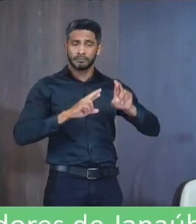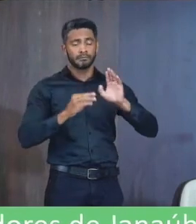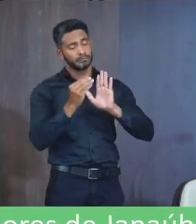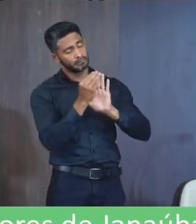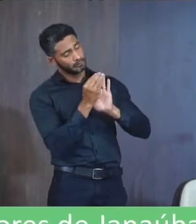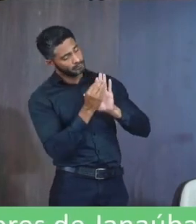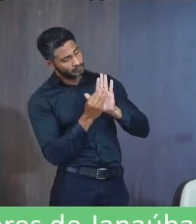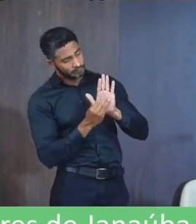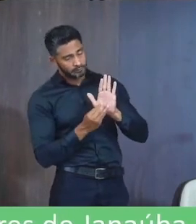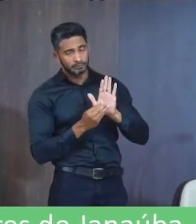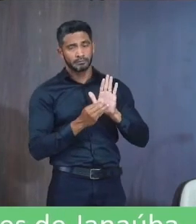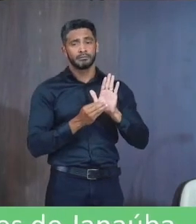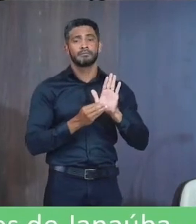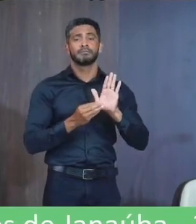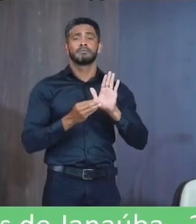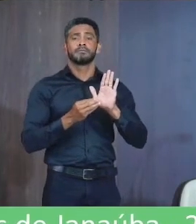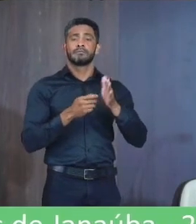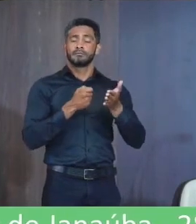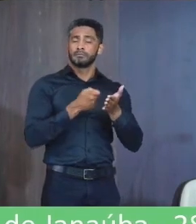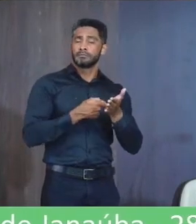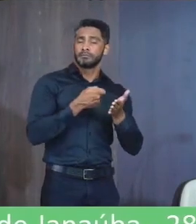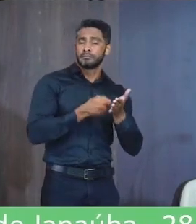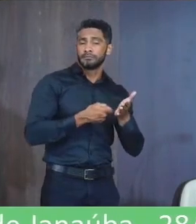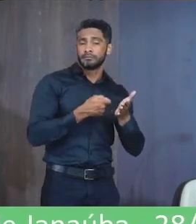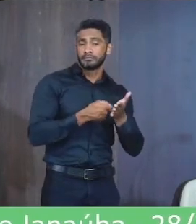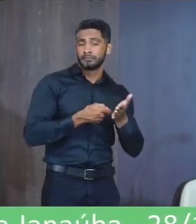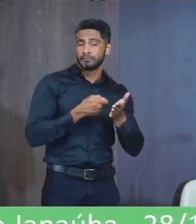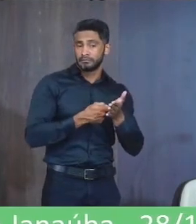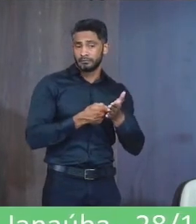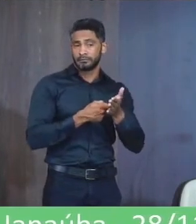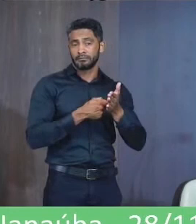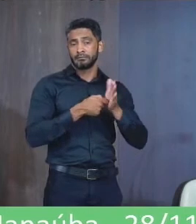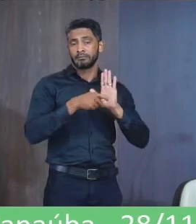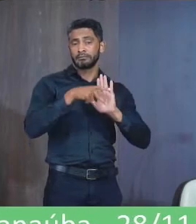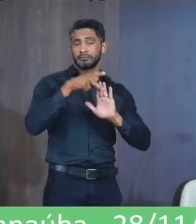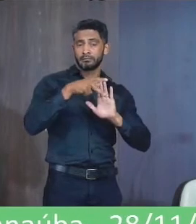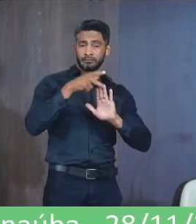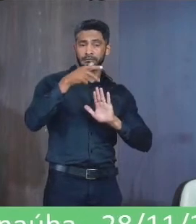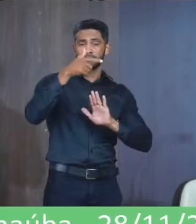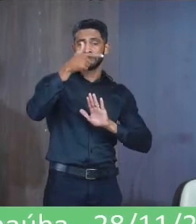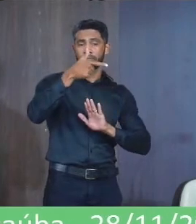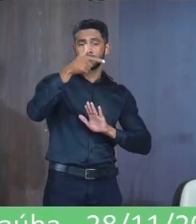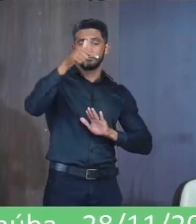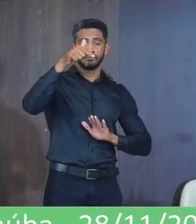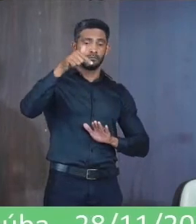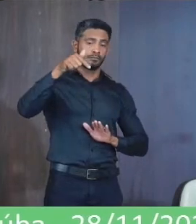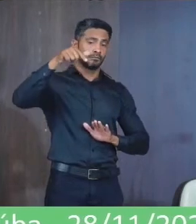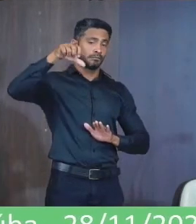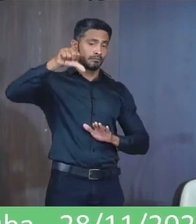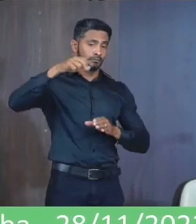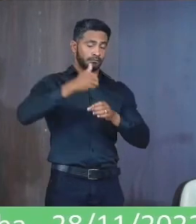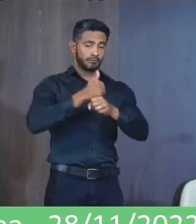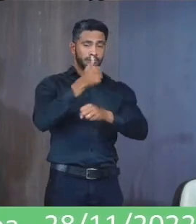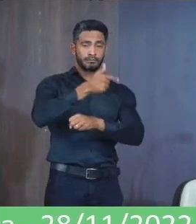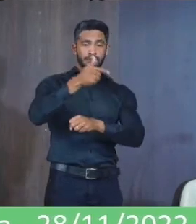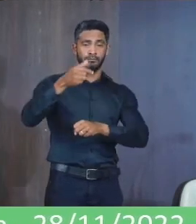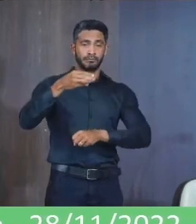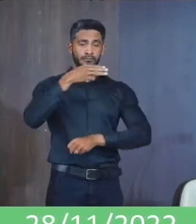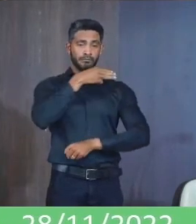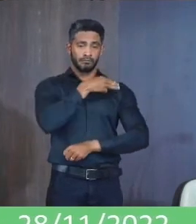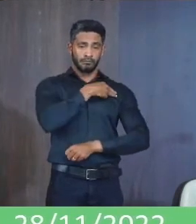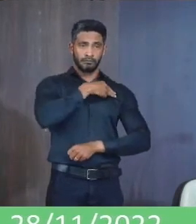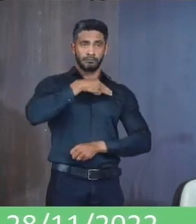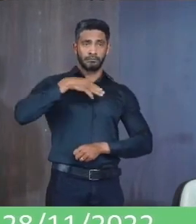necessários Ao atendimento Às exigências Previstas Na portaria 2729 De 2021 Do Ministério Das